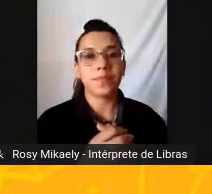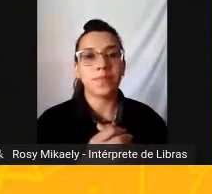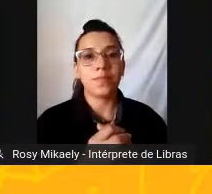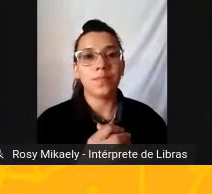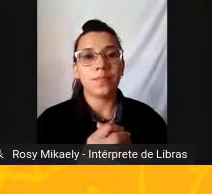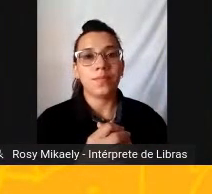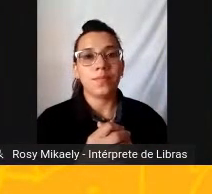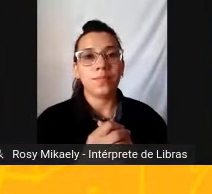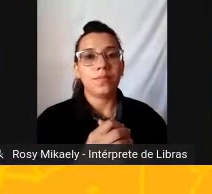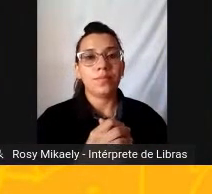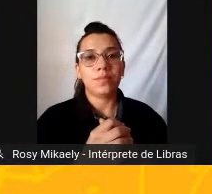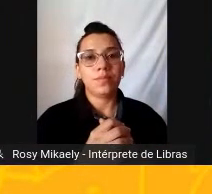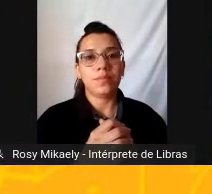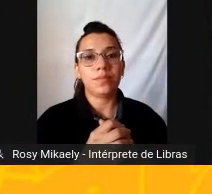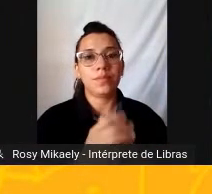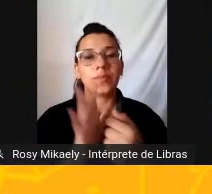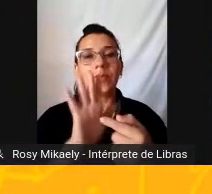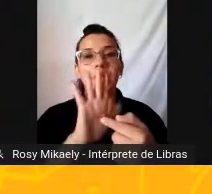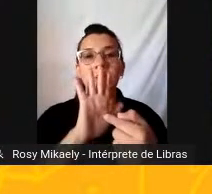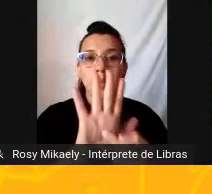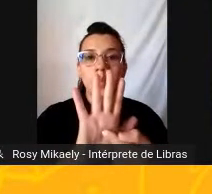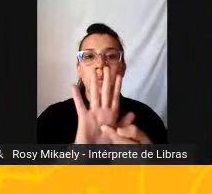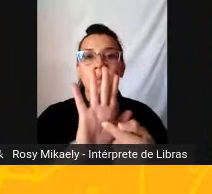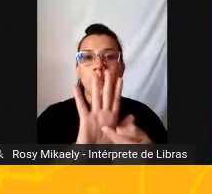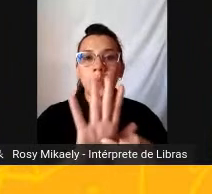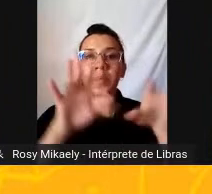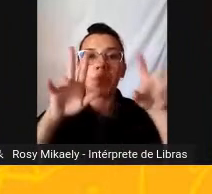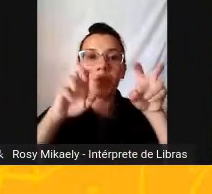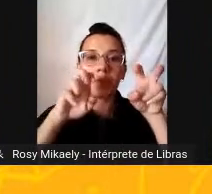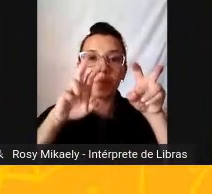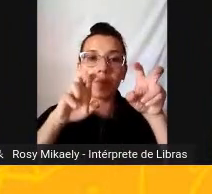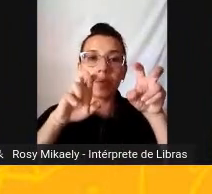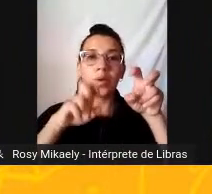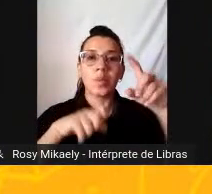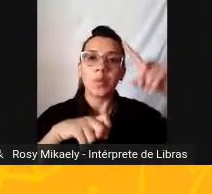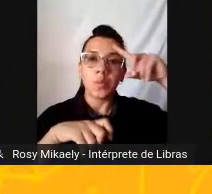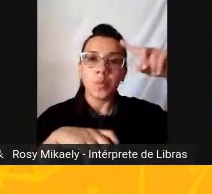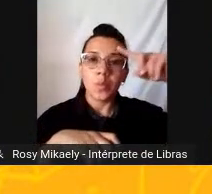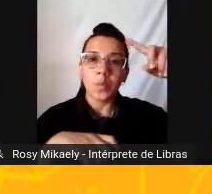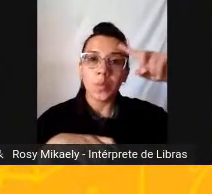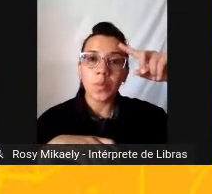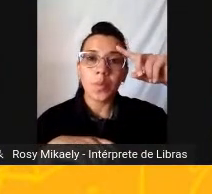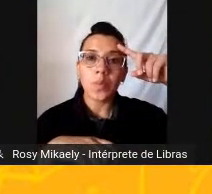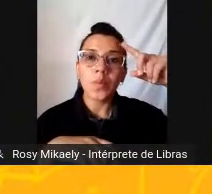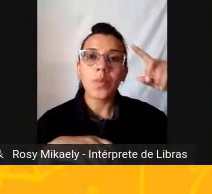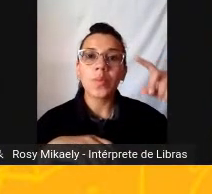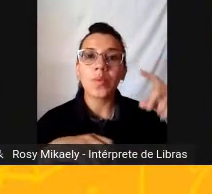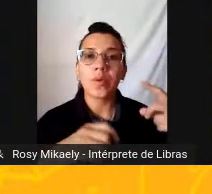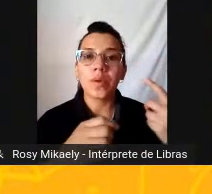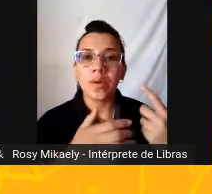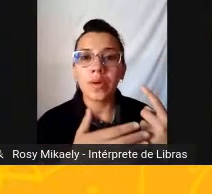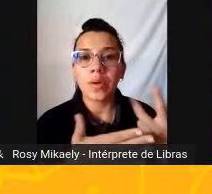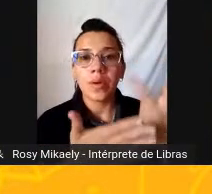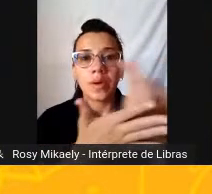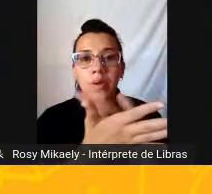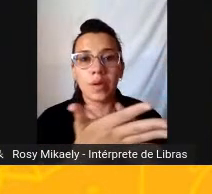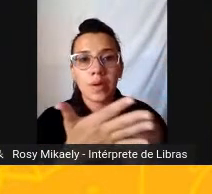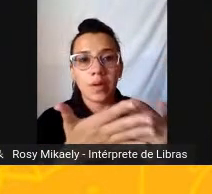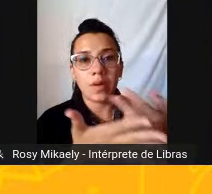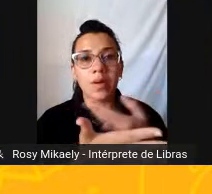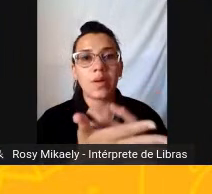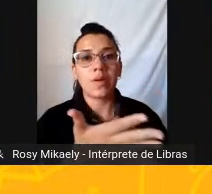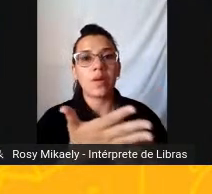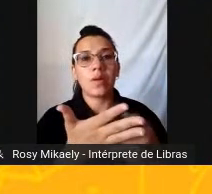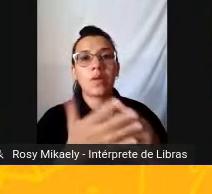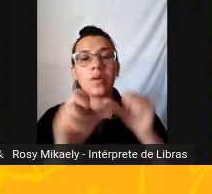A metalinguística se justifica Pela abordagem de temas Do cotidiano Em que a arte Se volta para assuntos Rotineiros Vocês